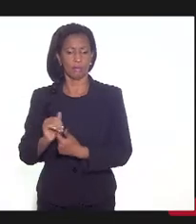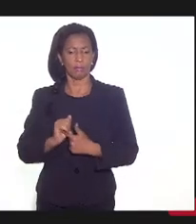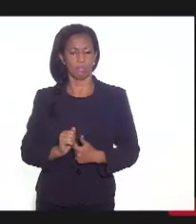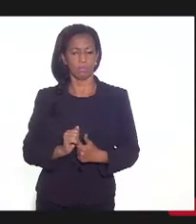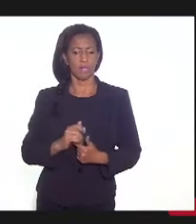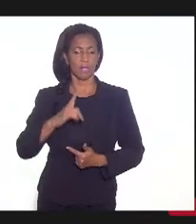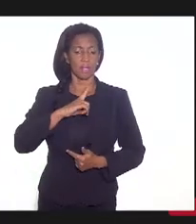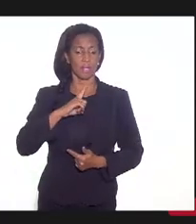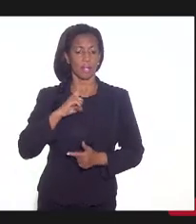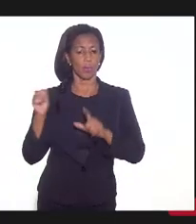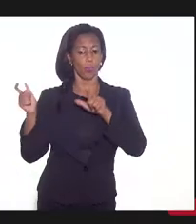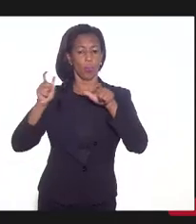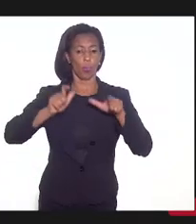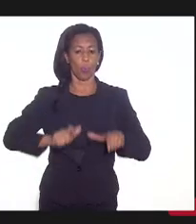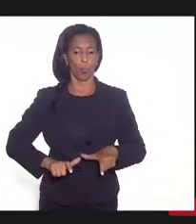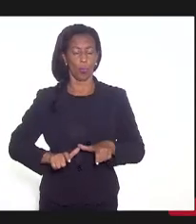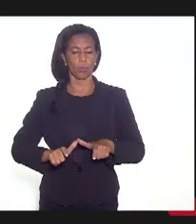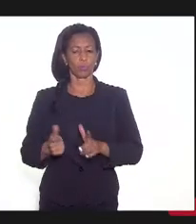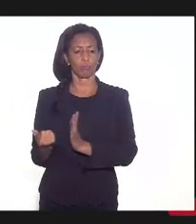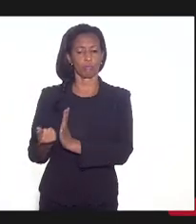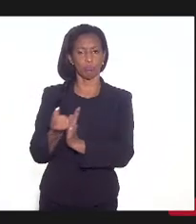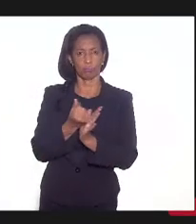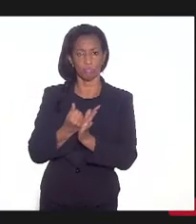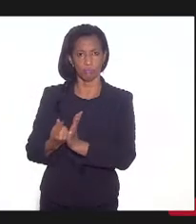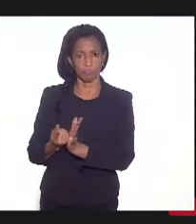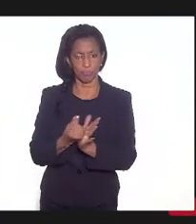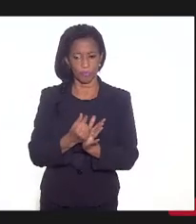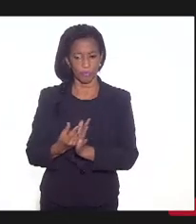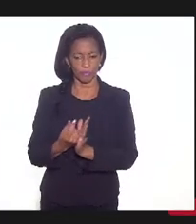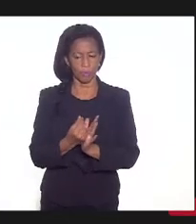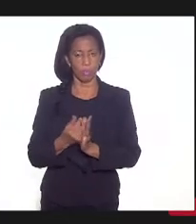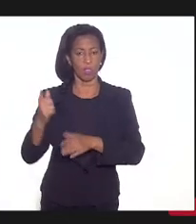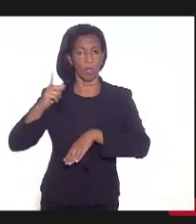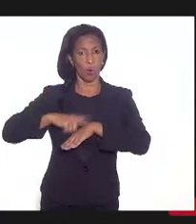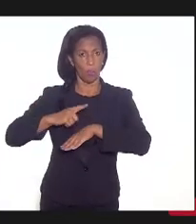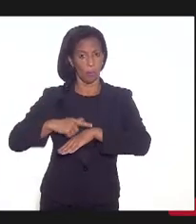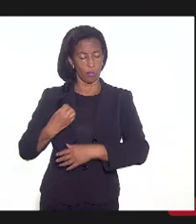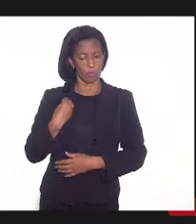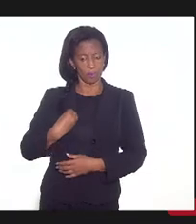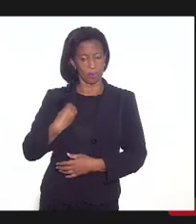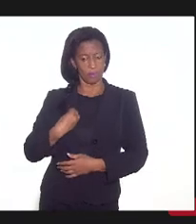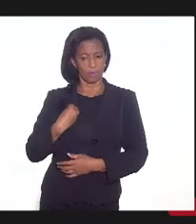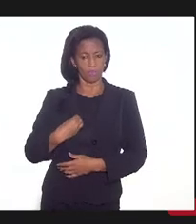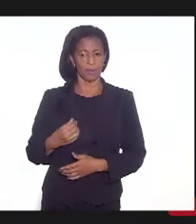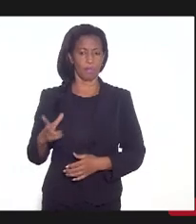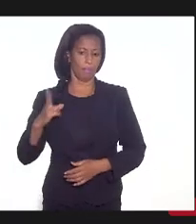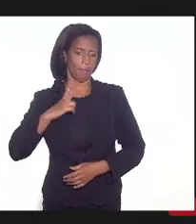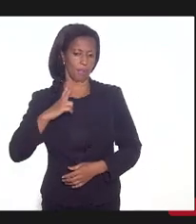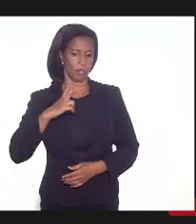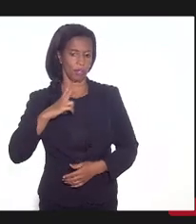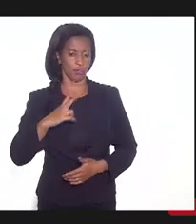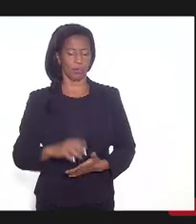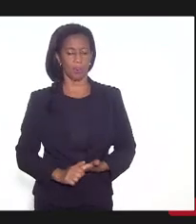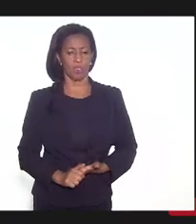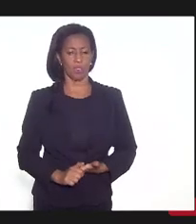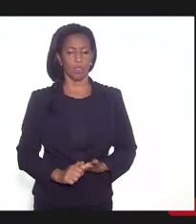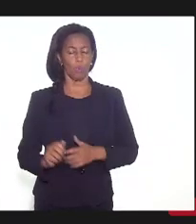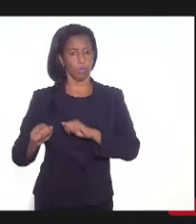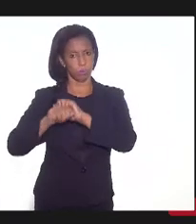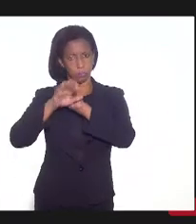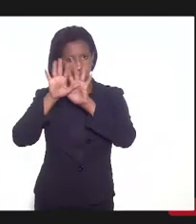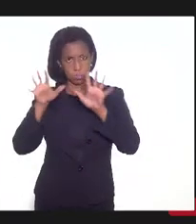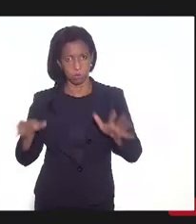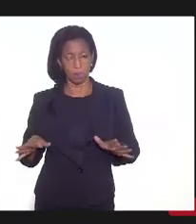isso tem ônus, inclusive ônus financeiros se a gente cair nisso, aumenta a nossa dívida em particular, falando um pouco bem claro,